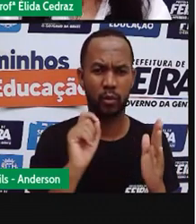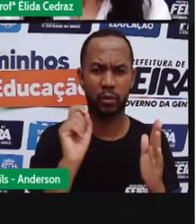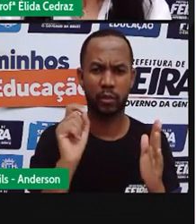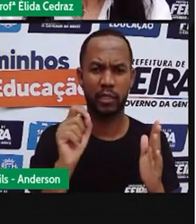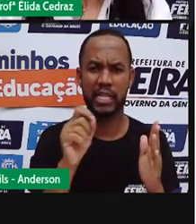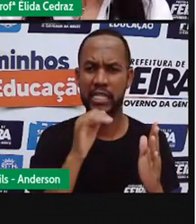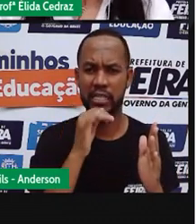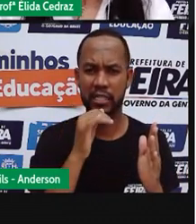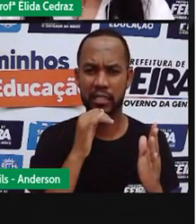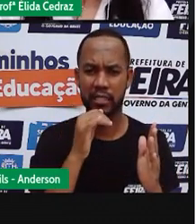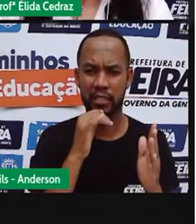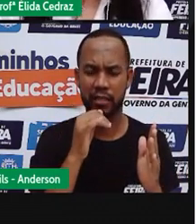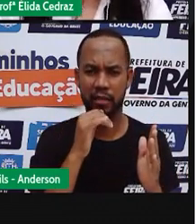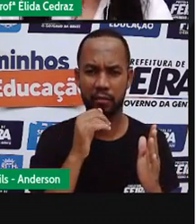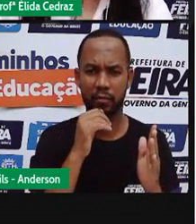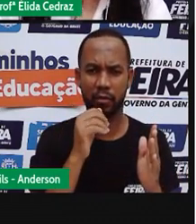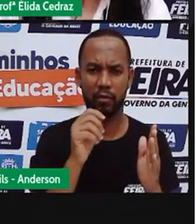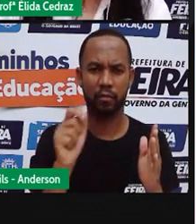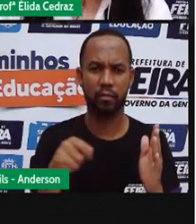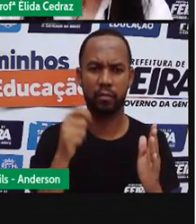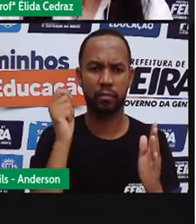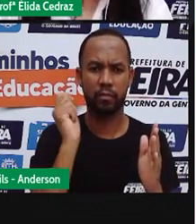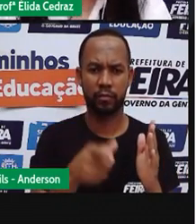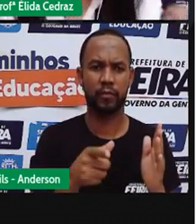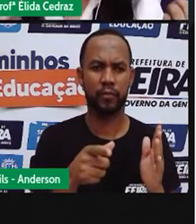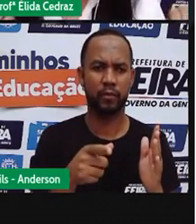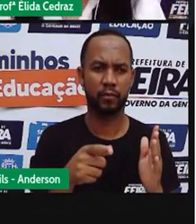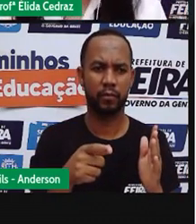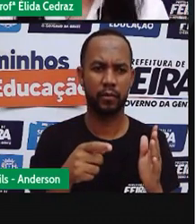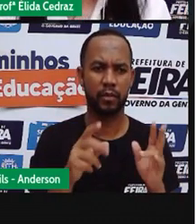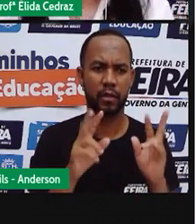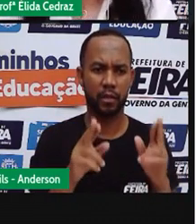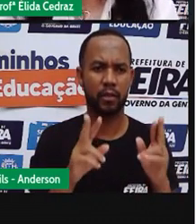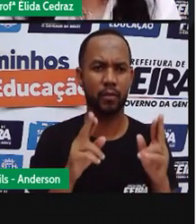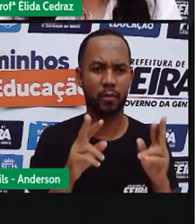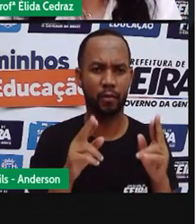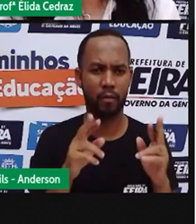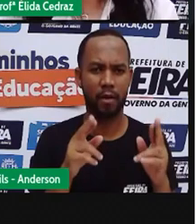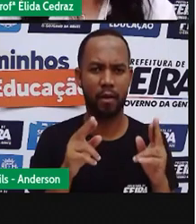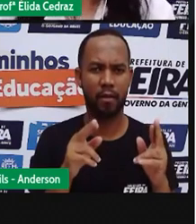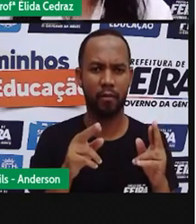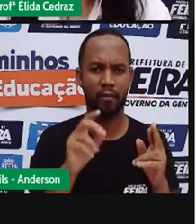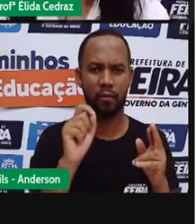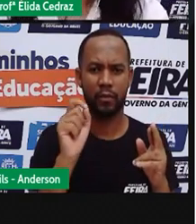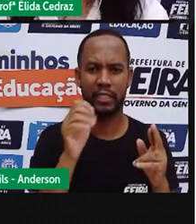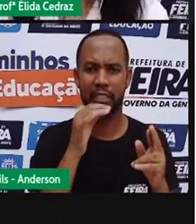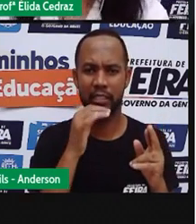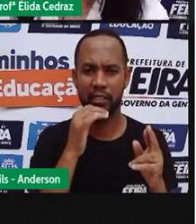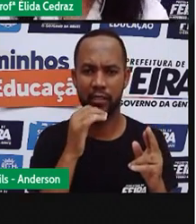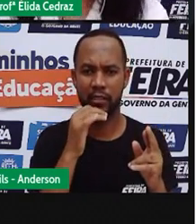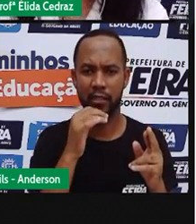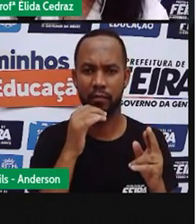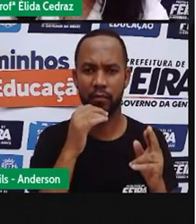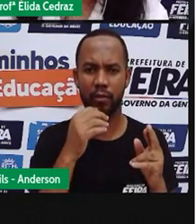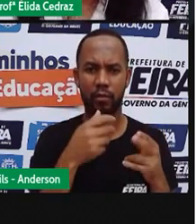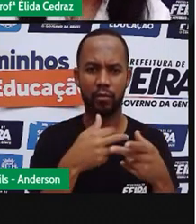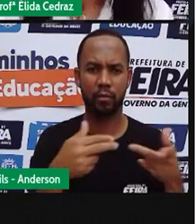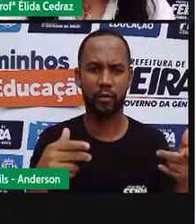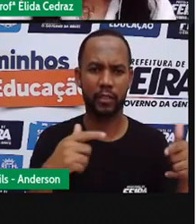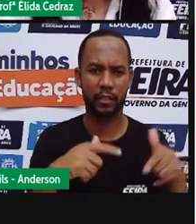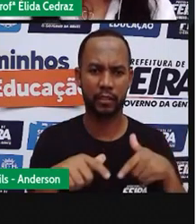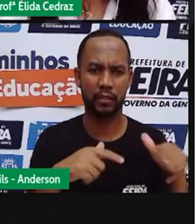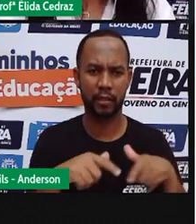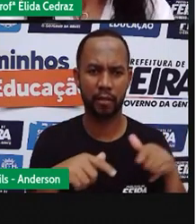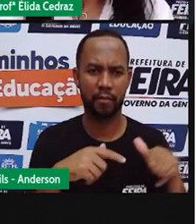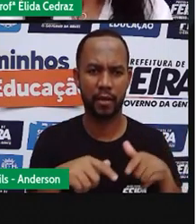receberam o encampamento. E ficaram com a forma do objeto com que eram acostumados a trabalhar